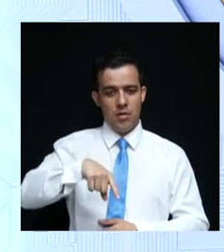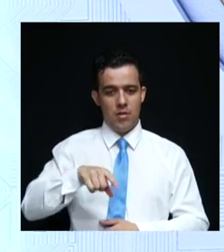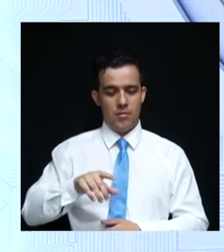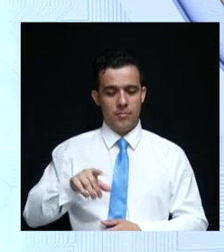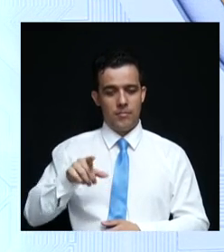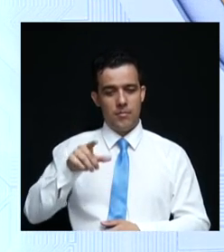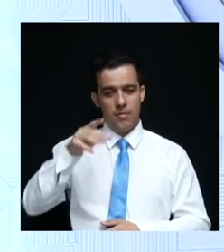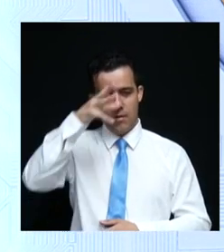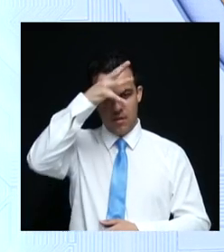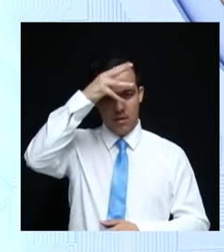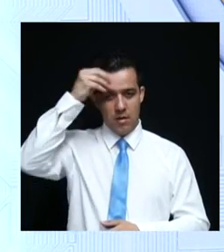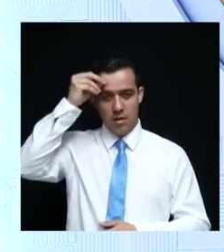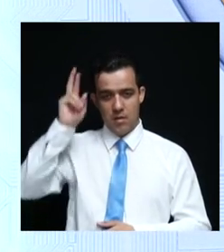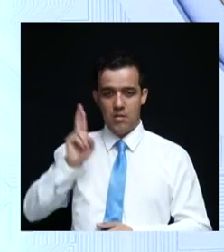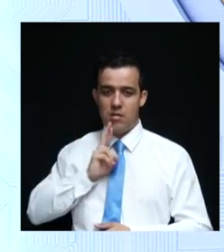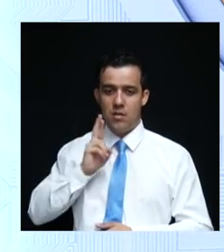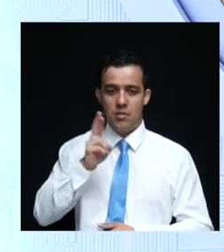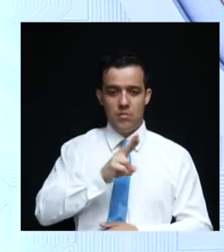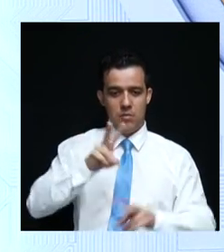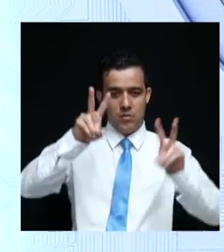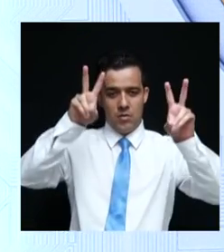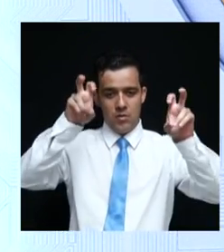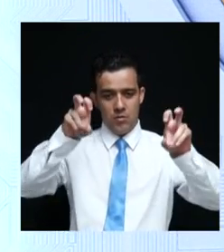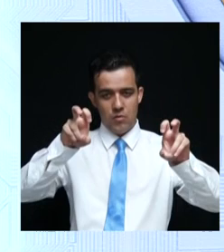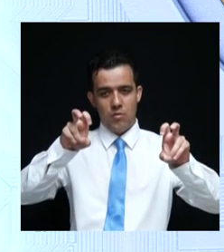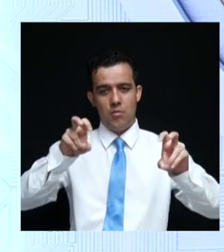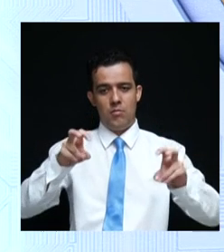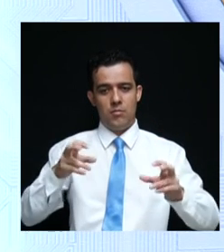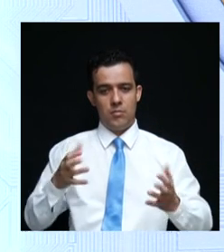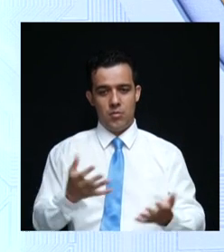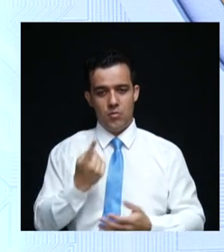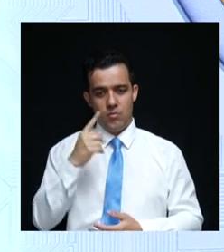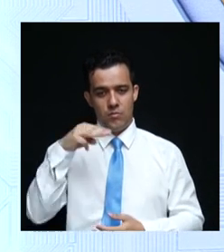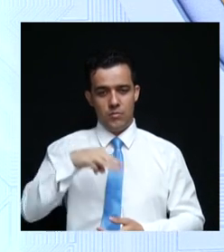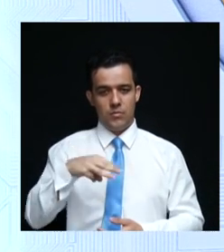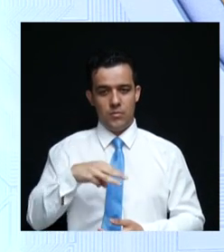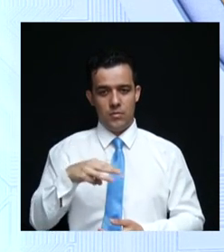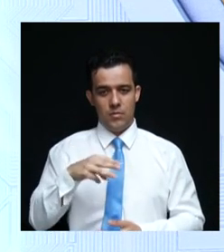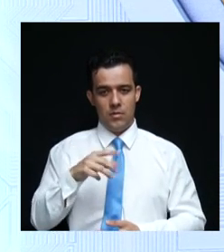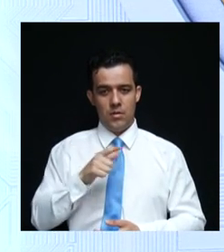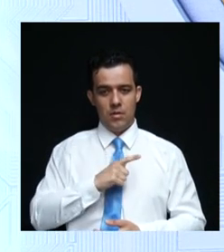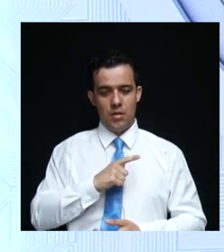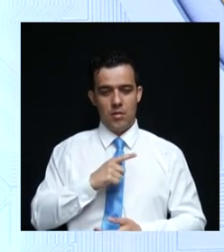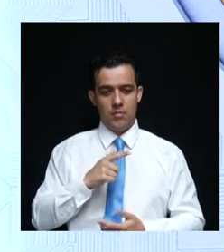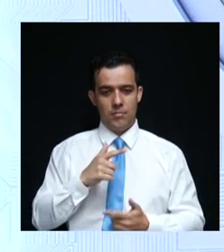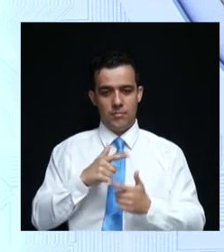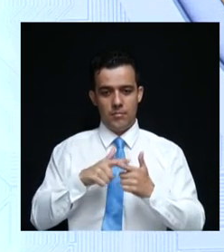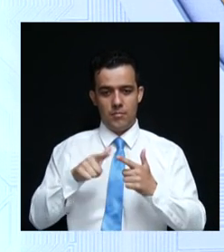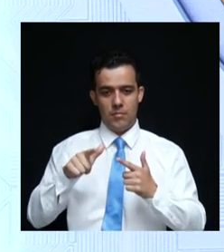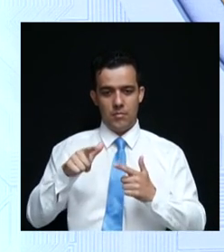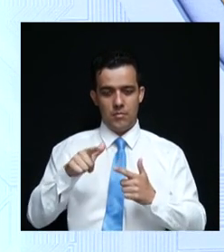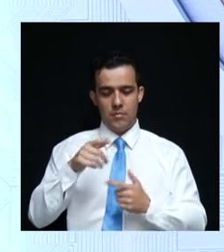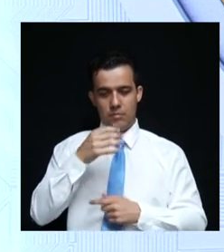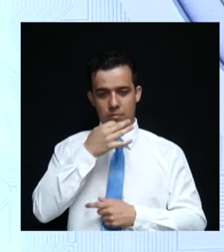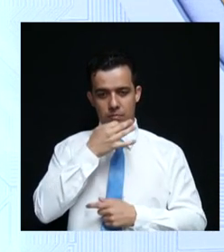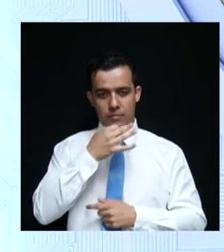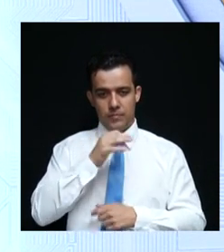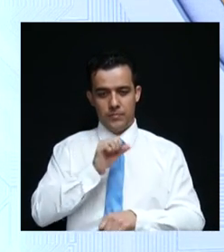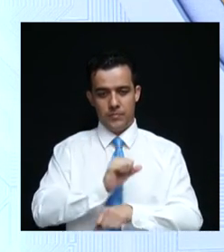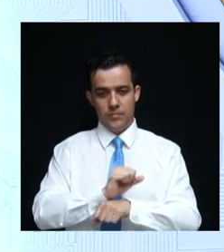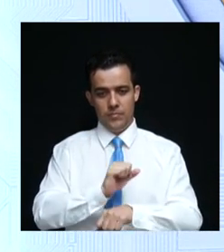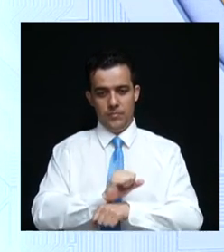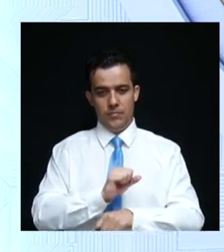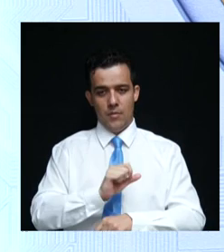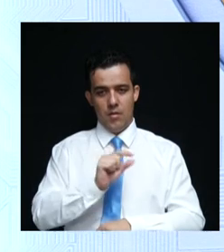Vileira para comentar a resposta que o senhor, que só um minutinho tem um problema de áudio. Nós vamos